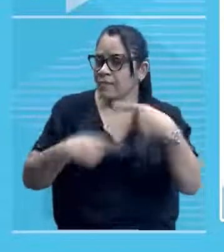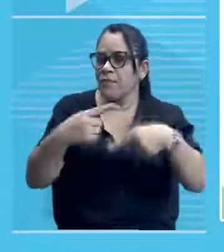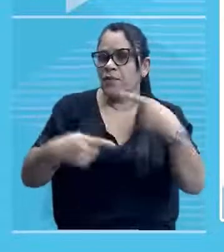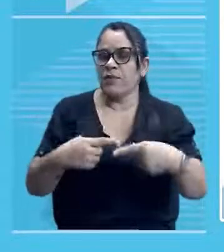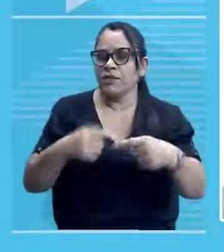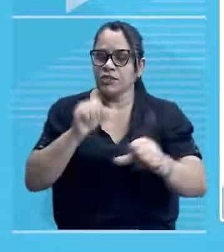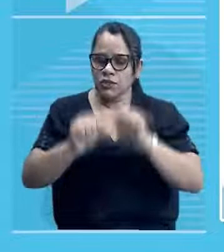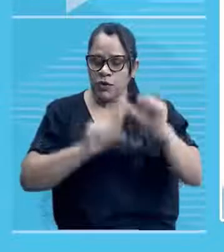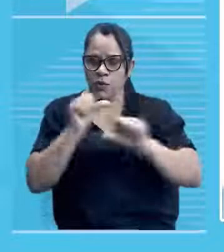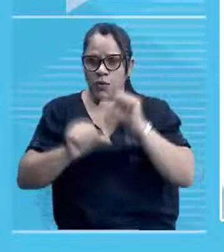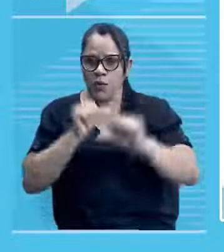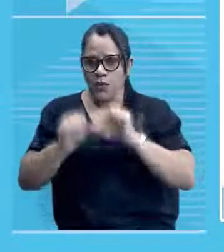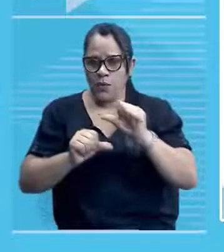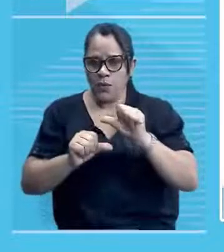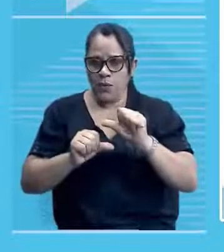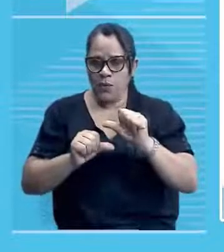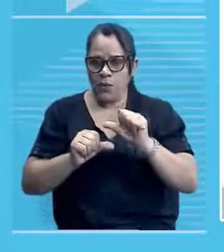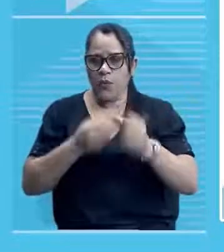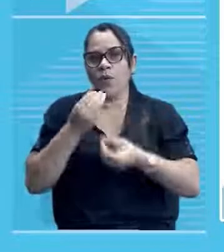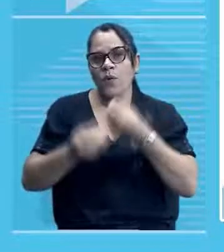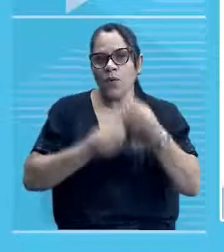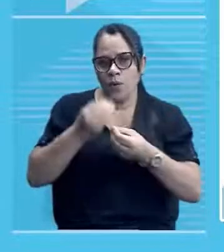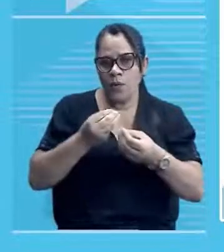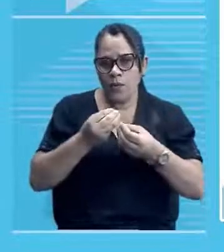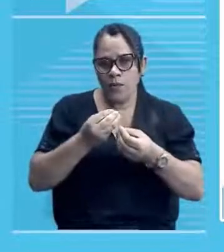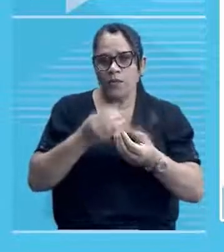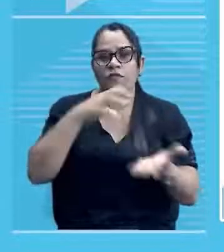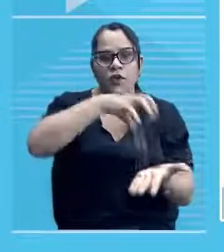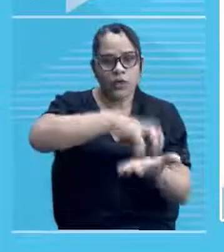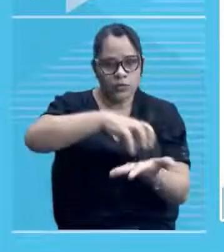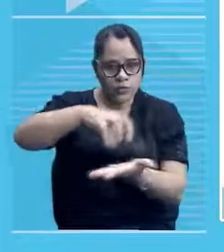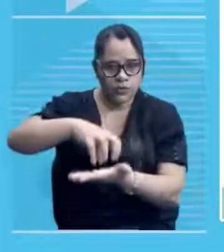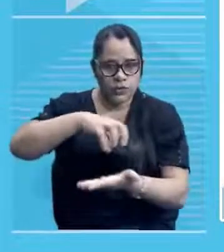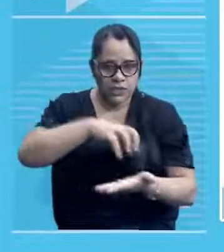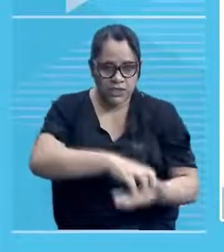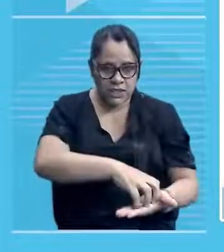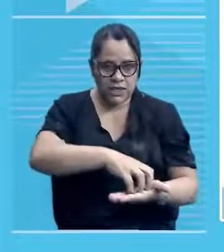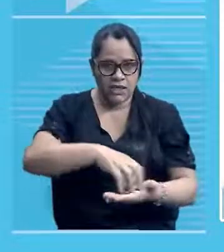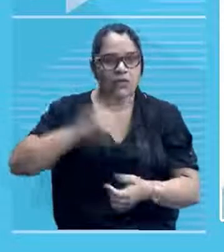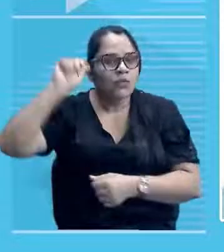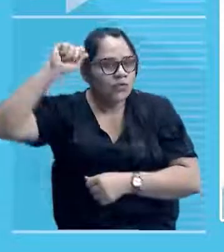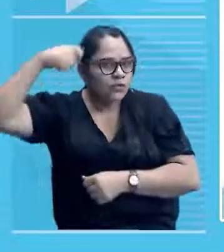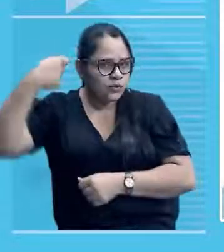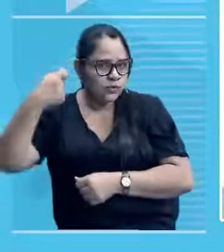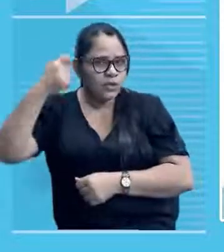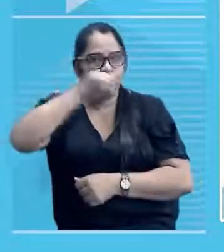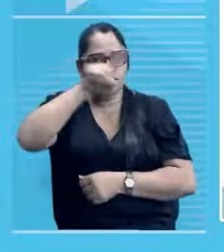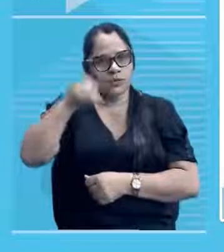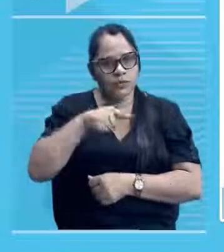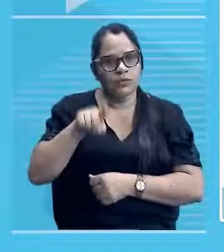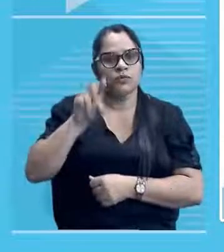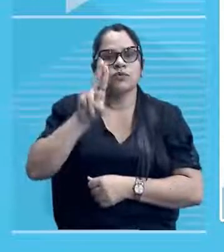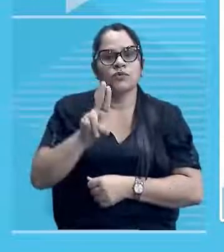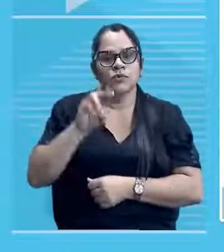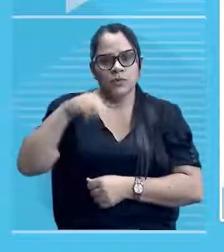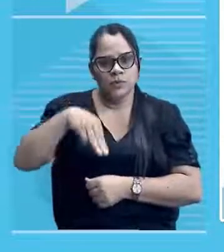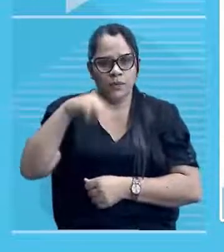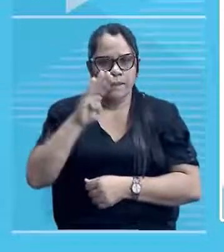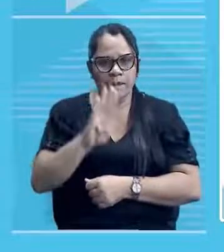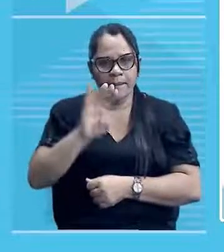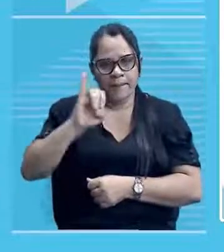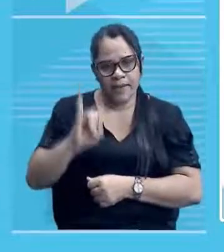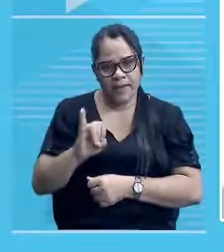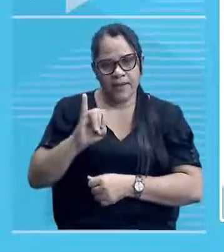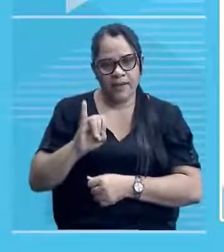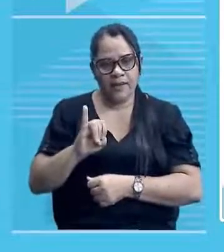Mudou pro... Mudou pro centro, né? Cultura Afro, Zumbi dos Palmares, né? E aí passou a